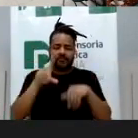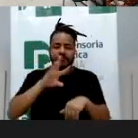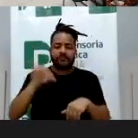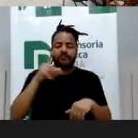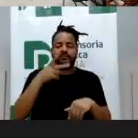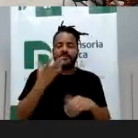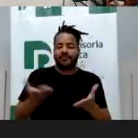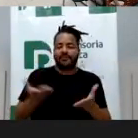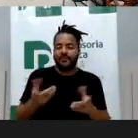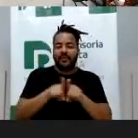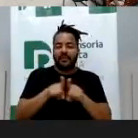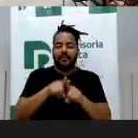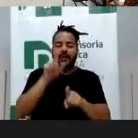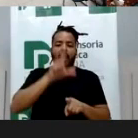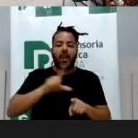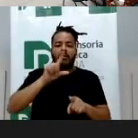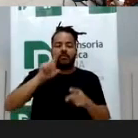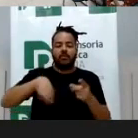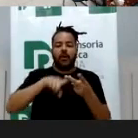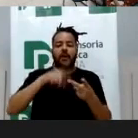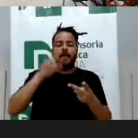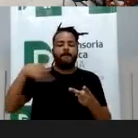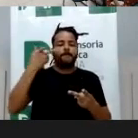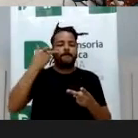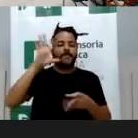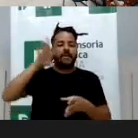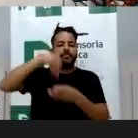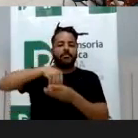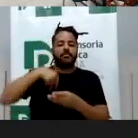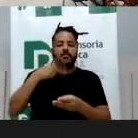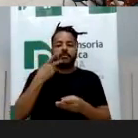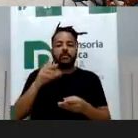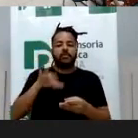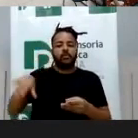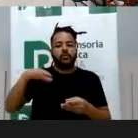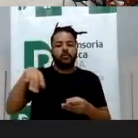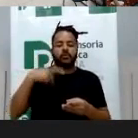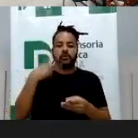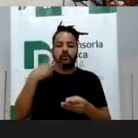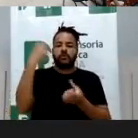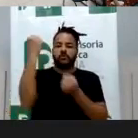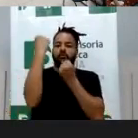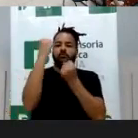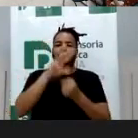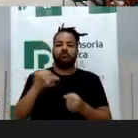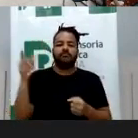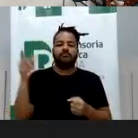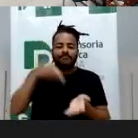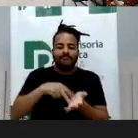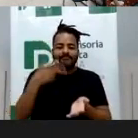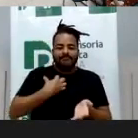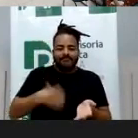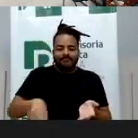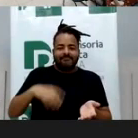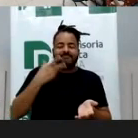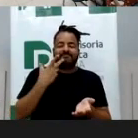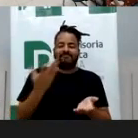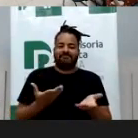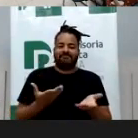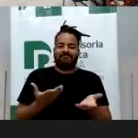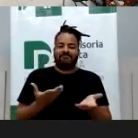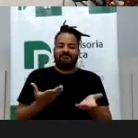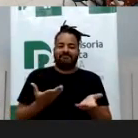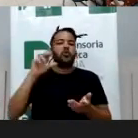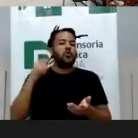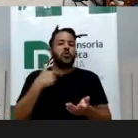professora em Lisboa, a outra embaixatriz de Angola em Budapeste, duas mulheres muito potentes, vem para Salvador porque dizem que nunca encontraram